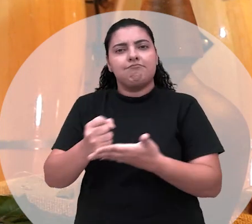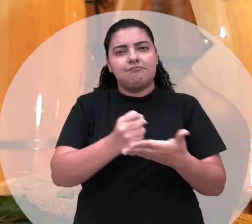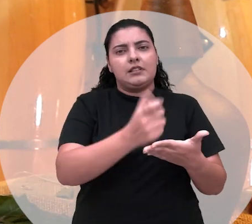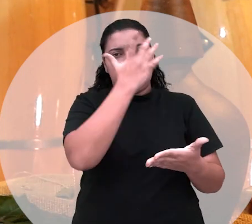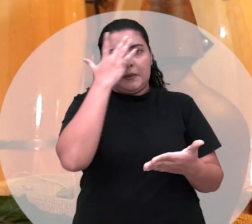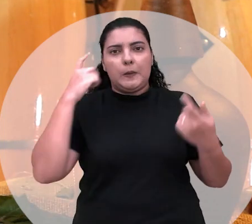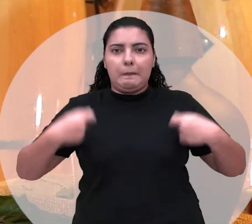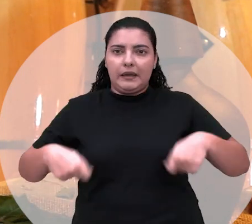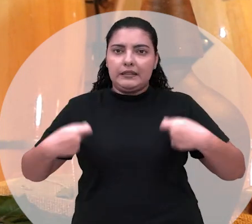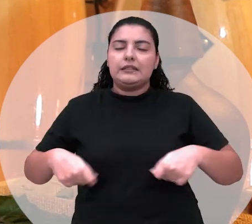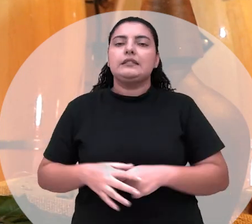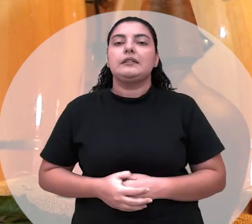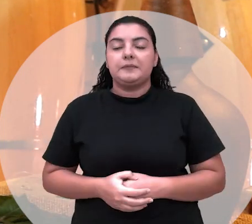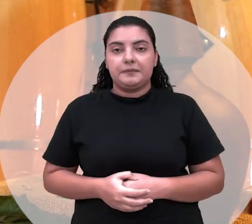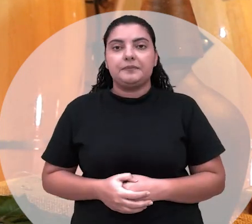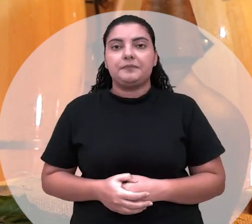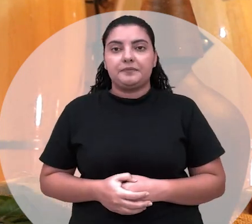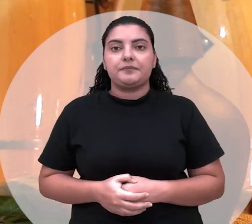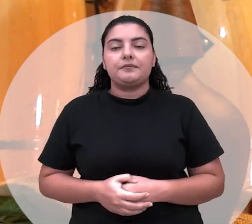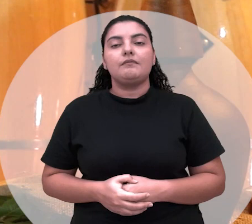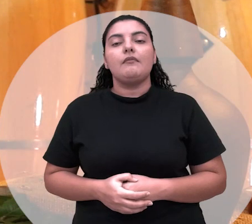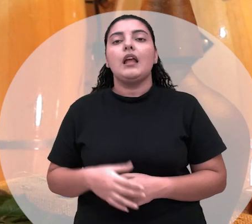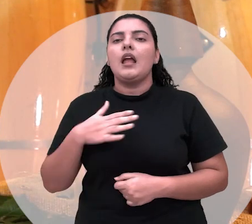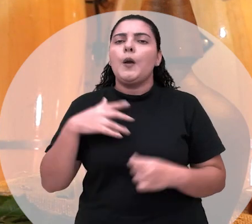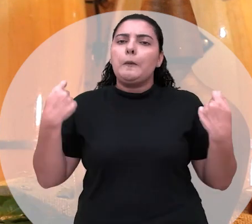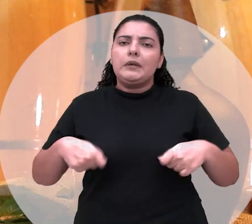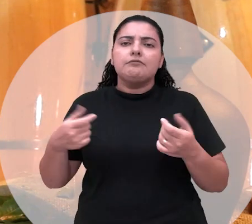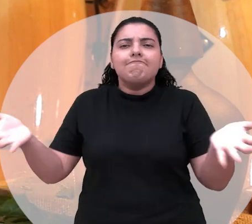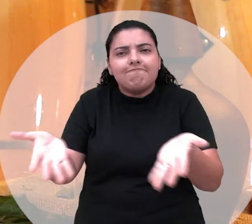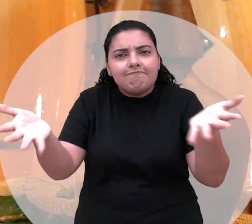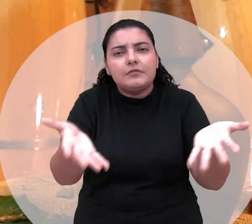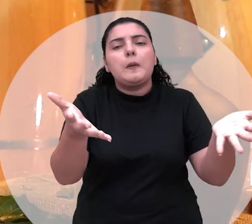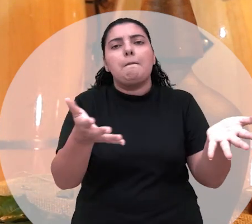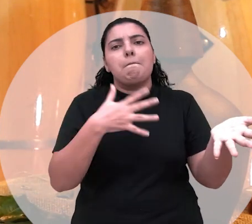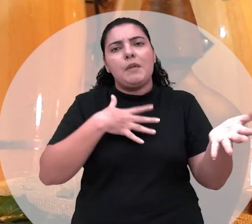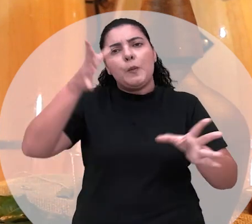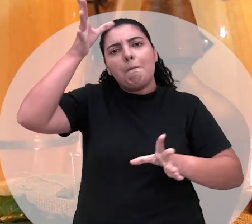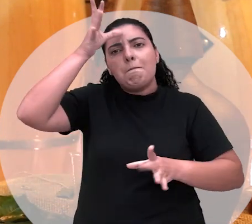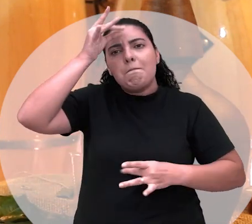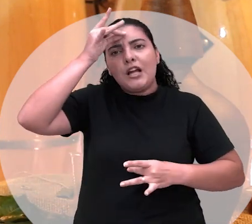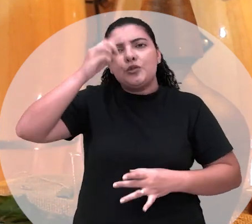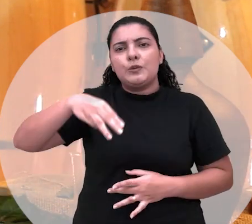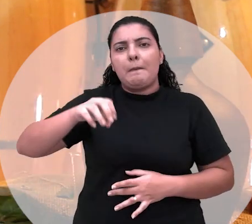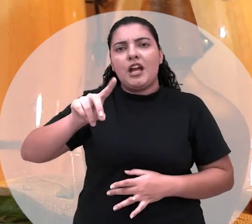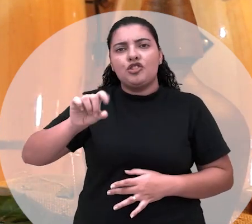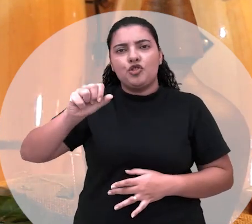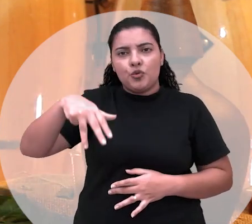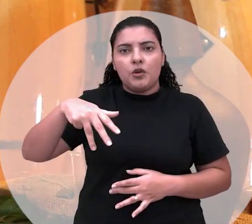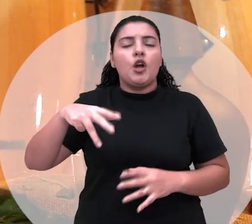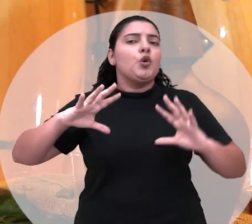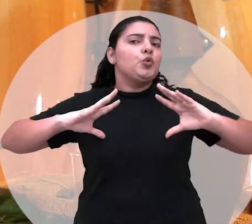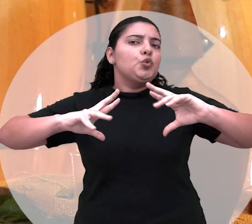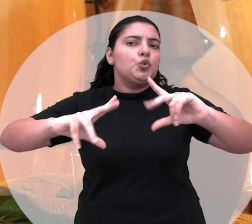pras pessoas que precisam então eu preciso levantar cada um de vocês que são meus médicos então todos os filhos